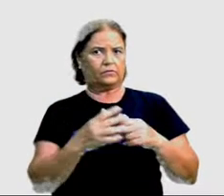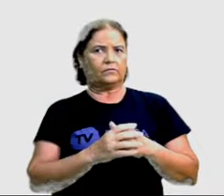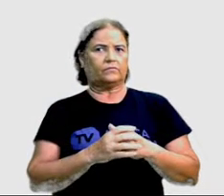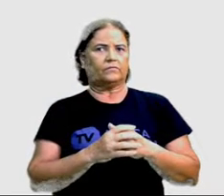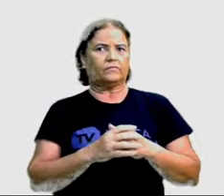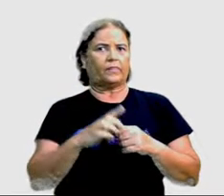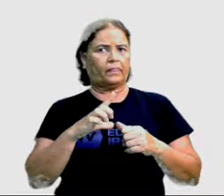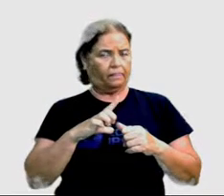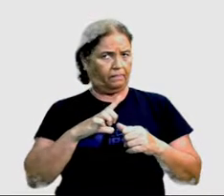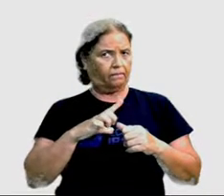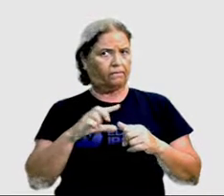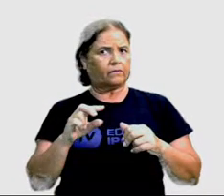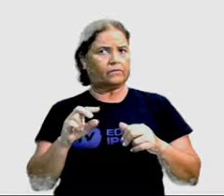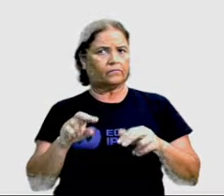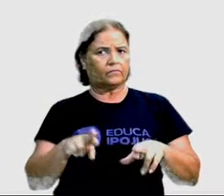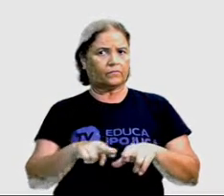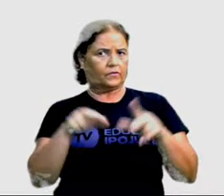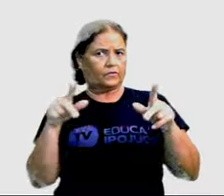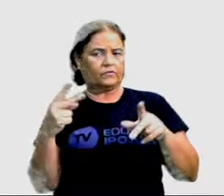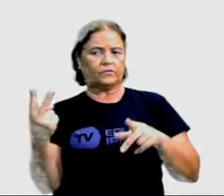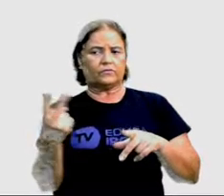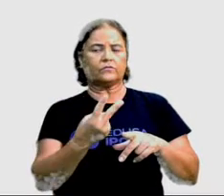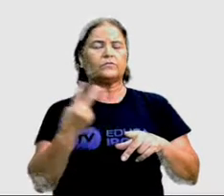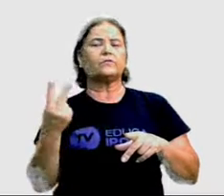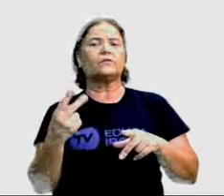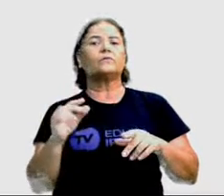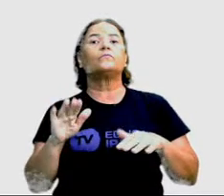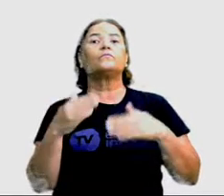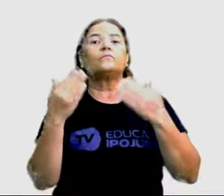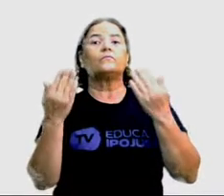Será que existem diferenças entre elas? E quais?